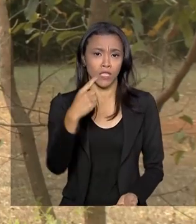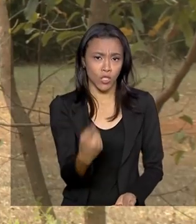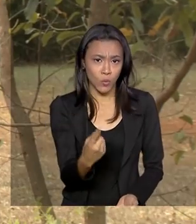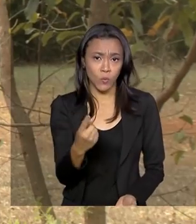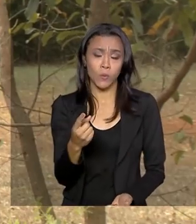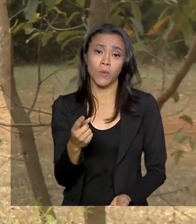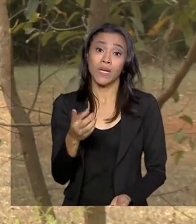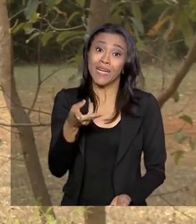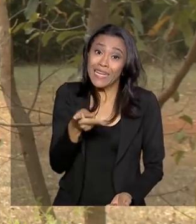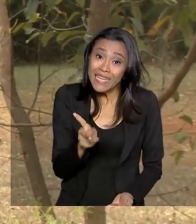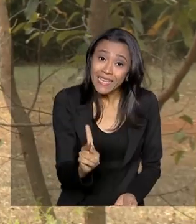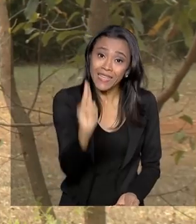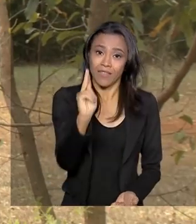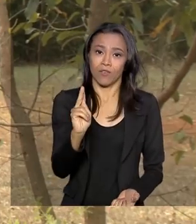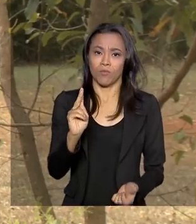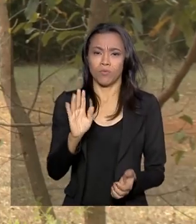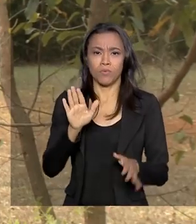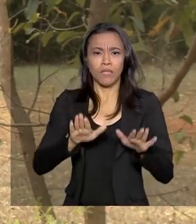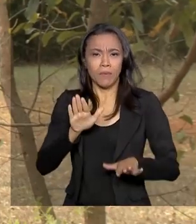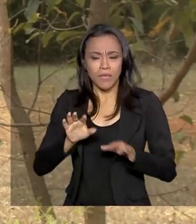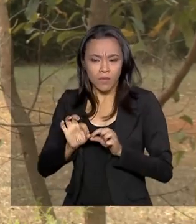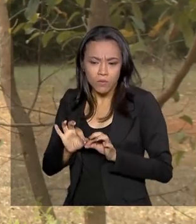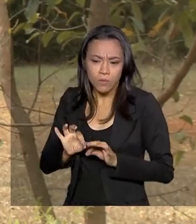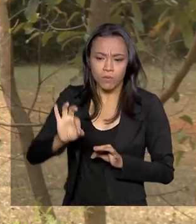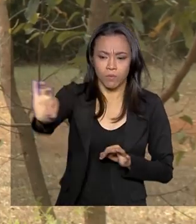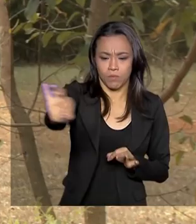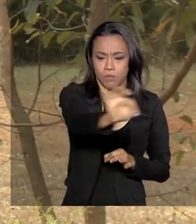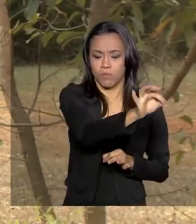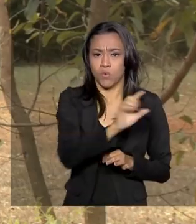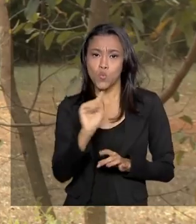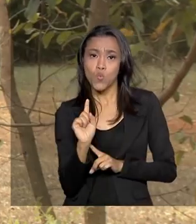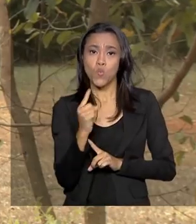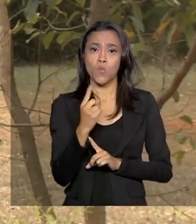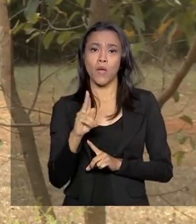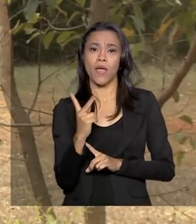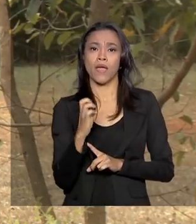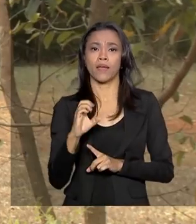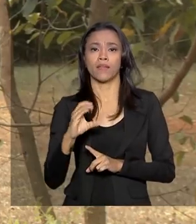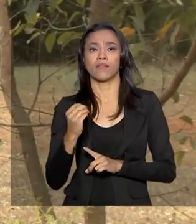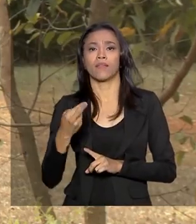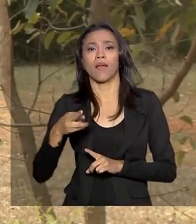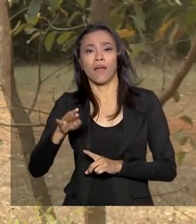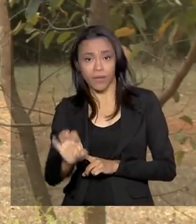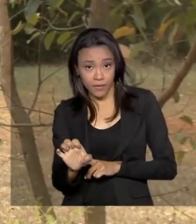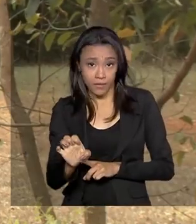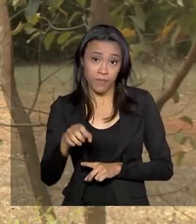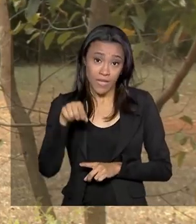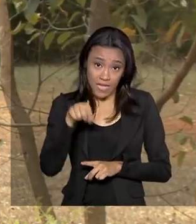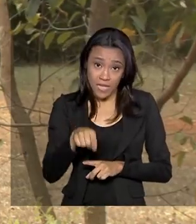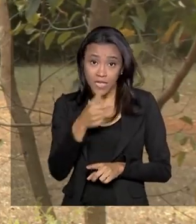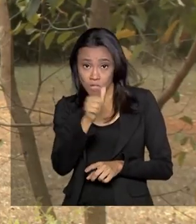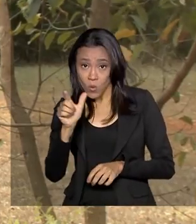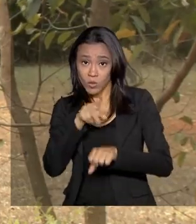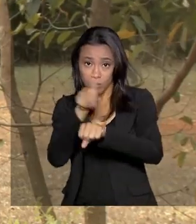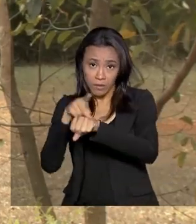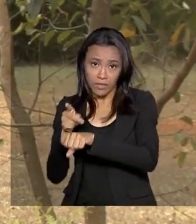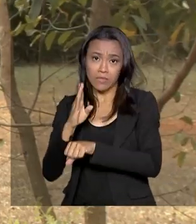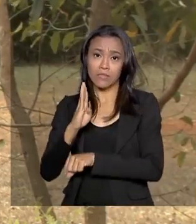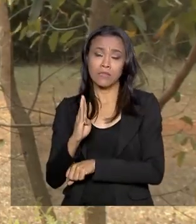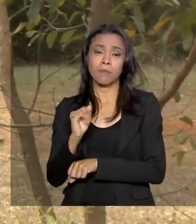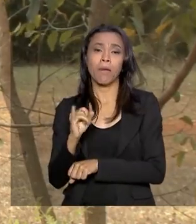defensivos por hectare cultivado. E só para se ter uma ideia, nos Países Baixos, esse número é de 9